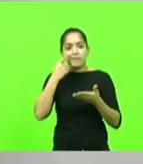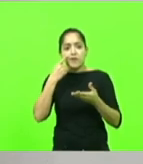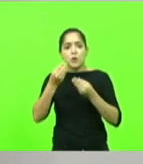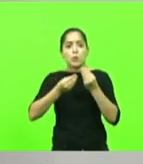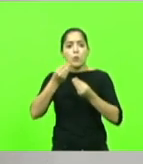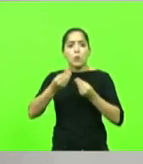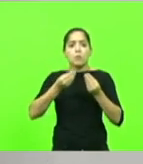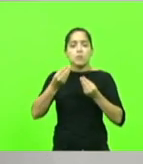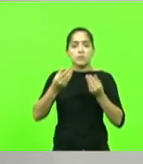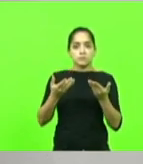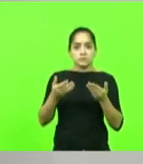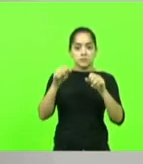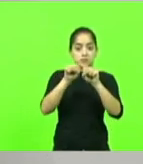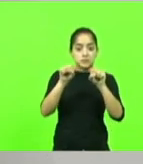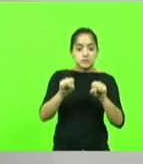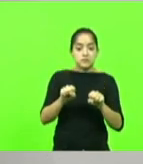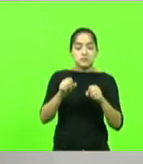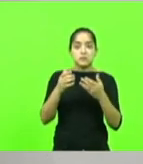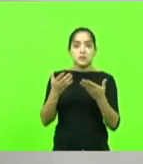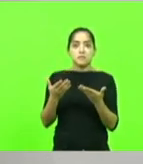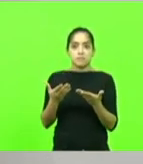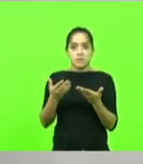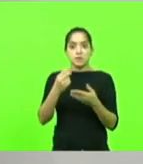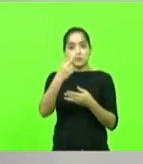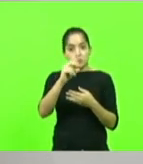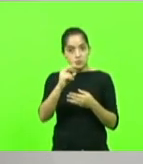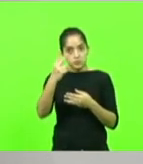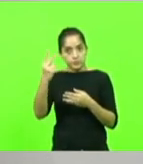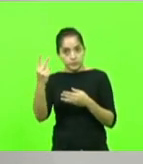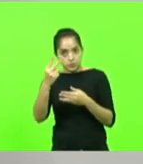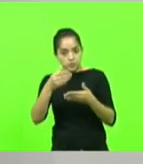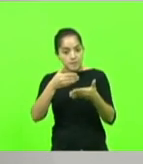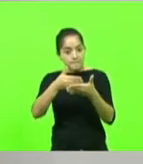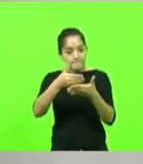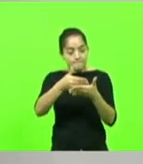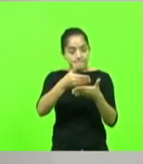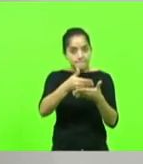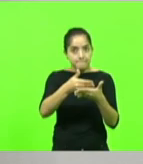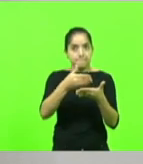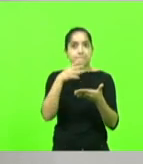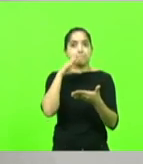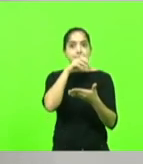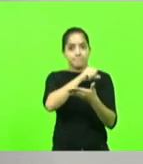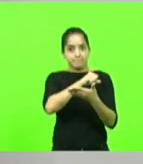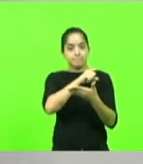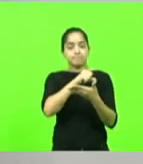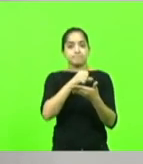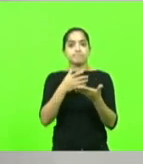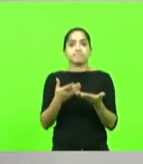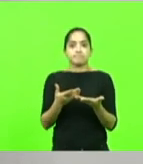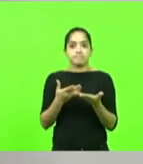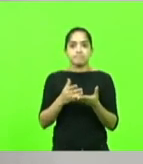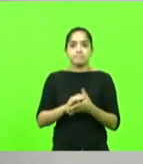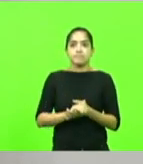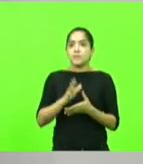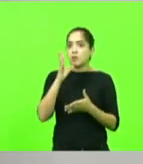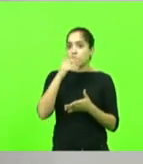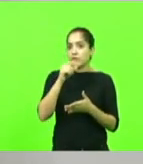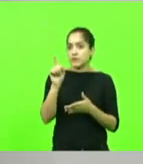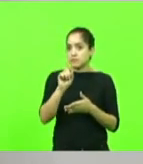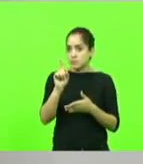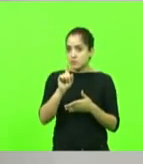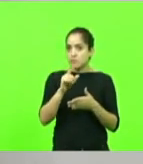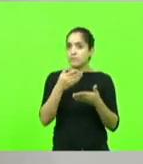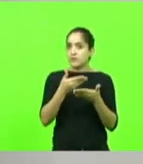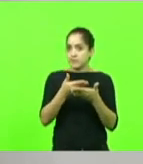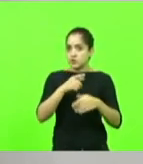movimentação. Como eu disse, 2022 está vindo e está vindo a cavalo. Não está vindo a pé, não. Vai chegar